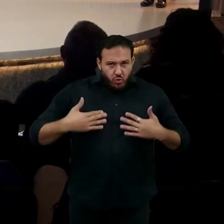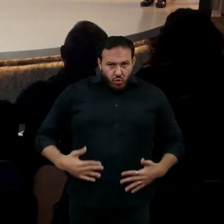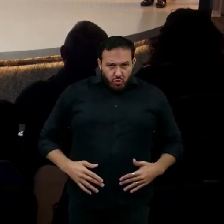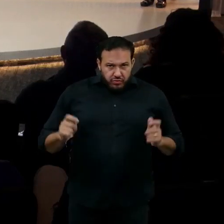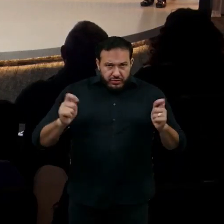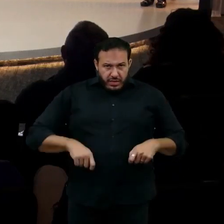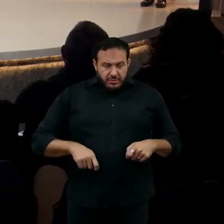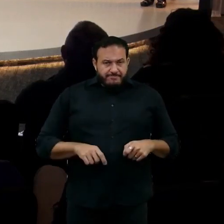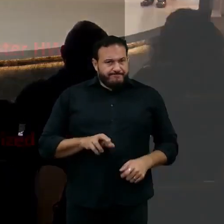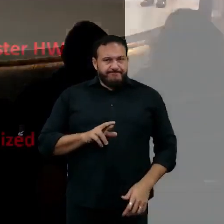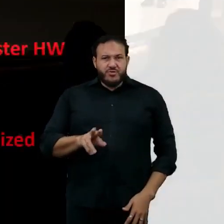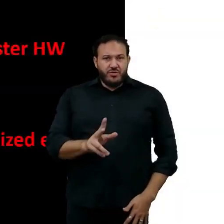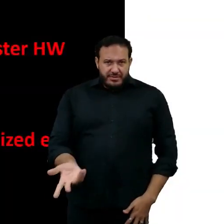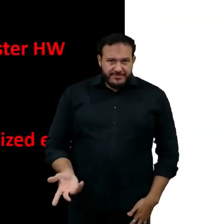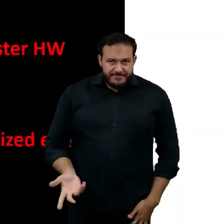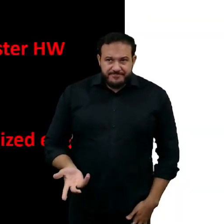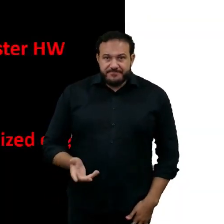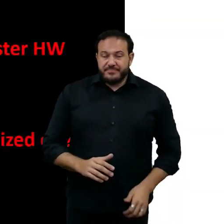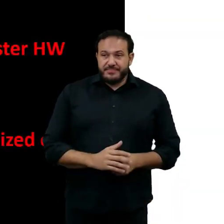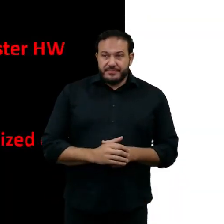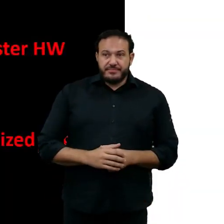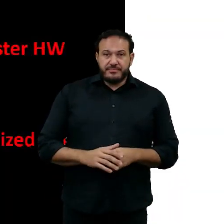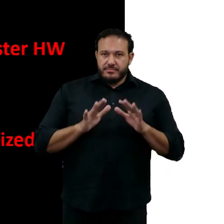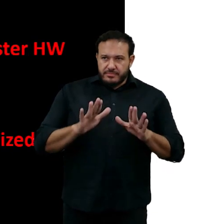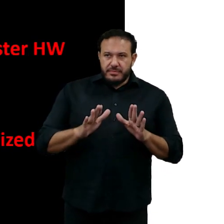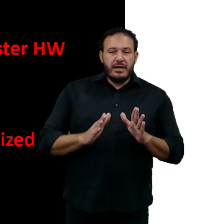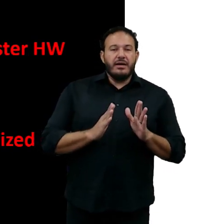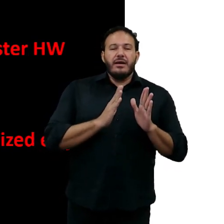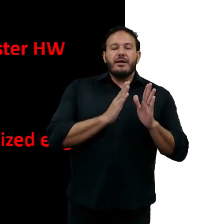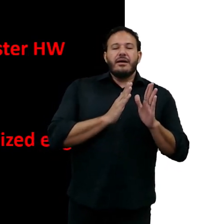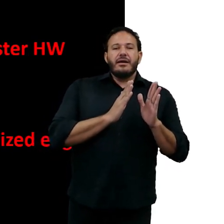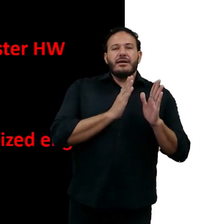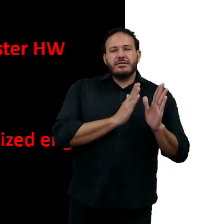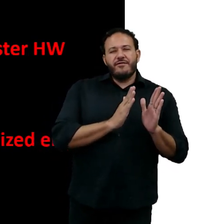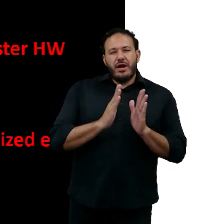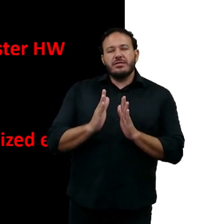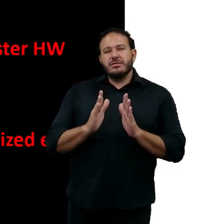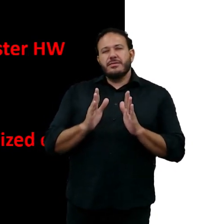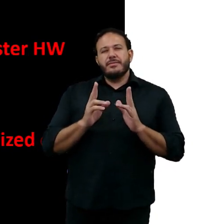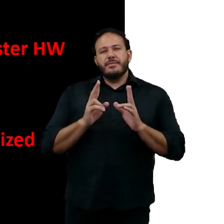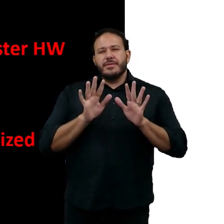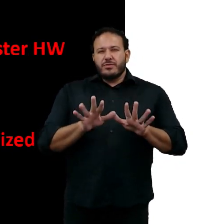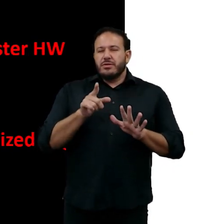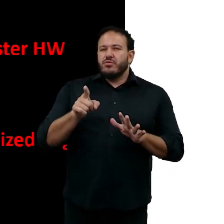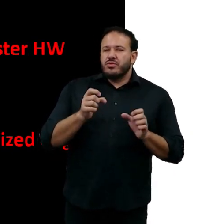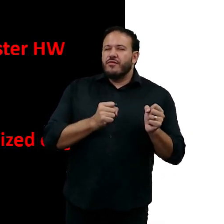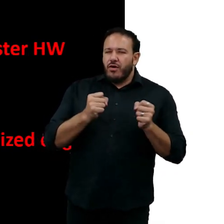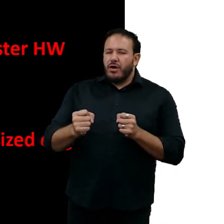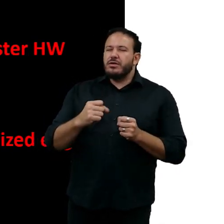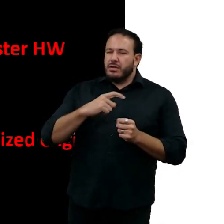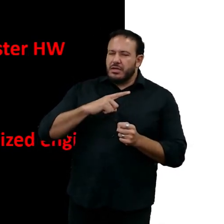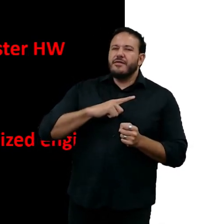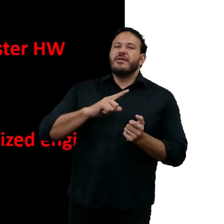Então, essa fase, mesmo assim, é muito poderosa, porque tem muita